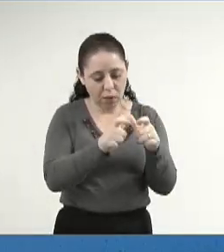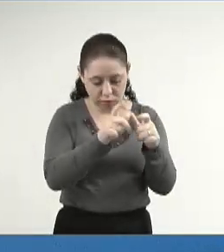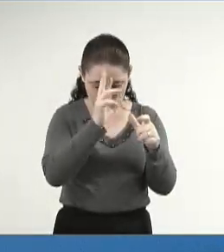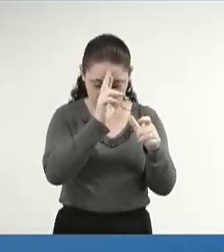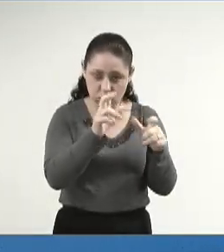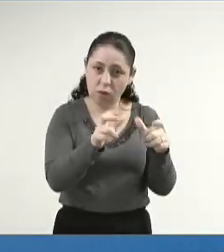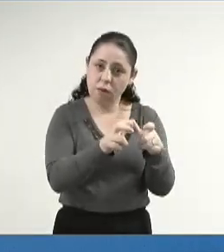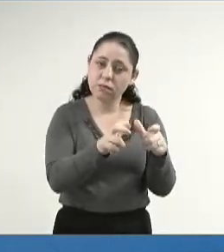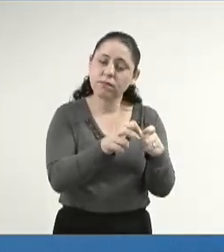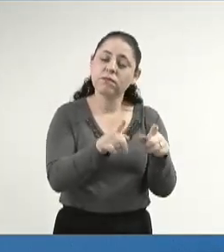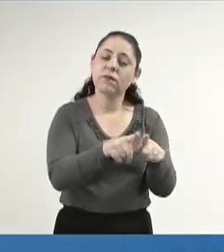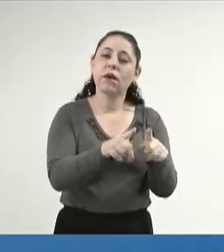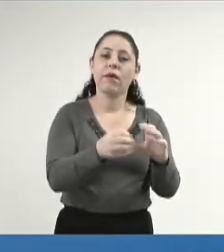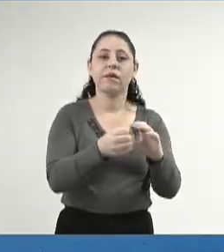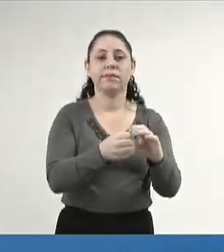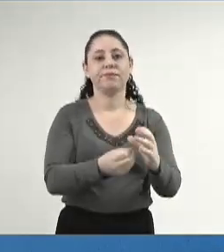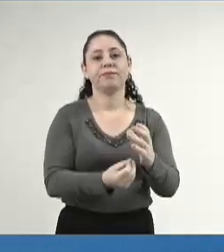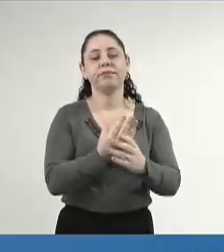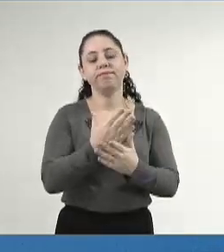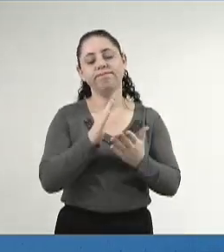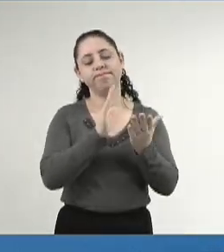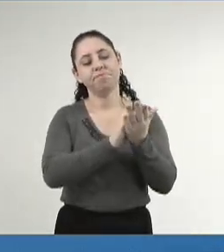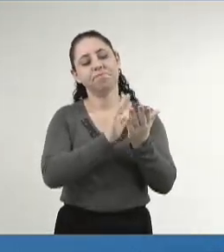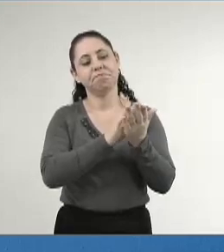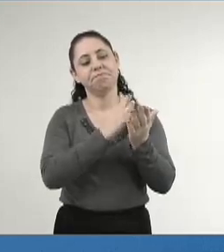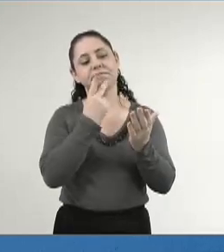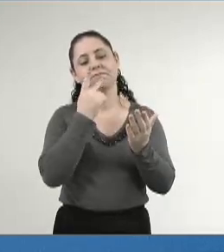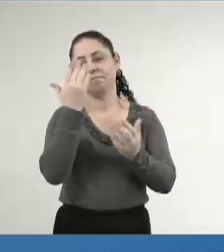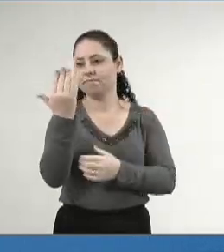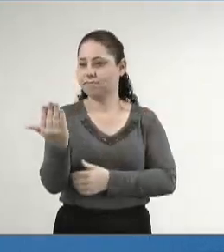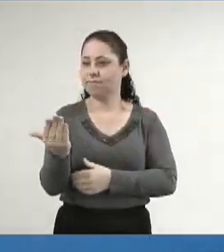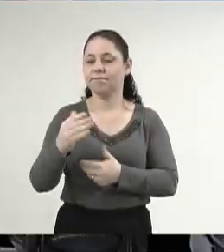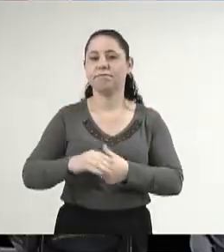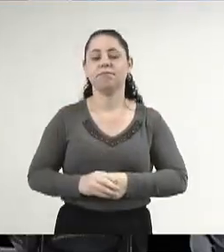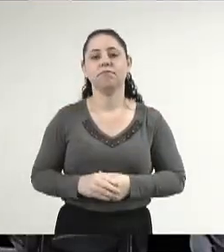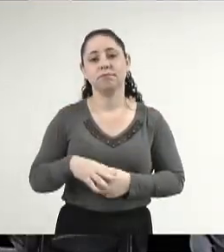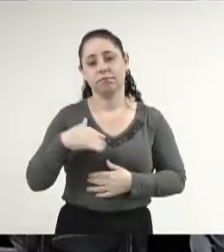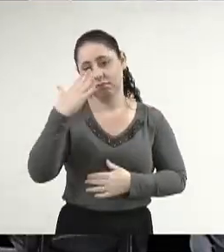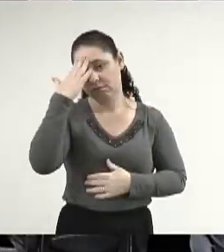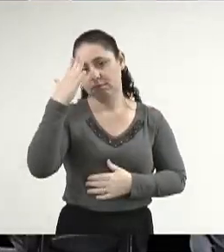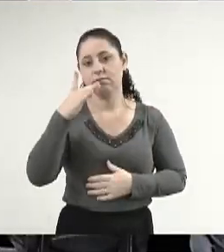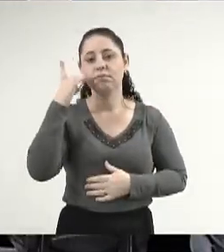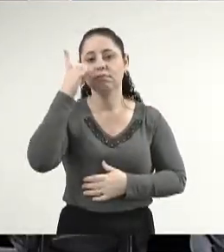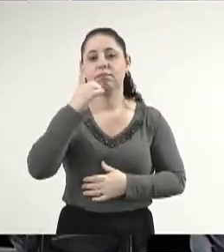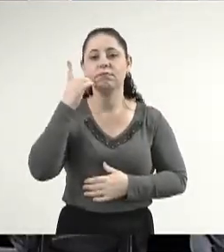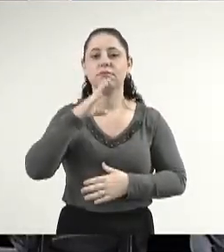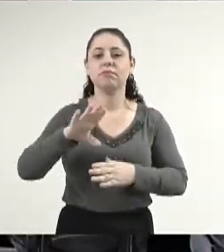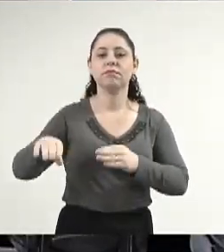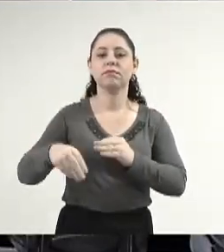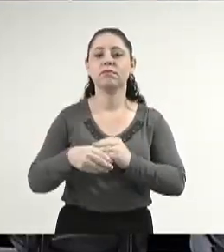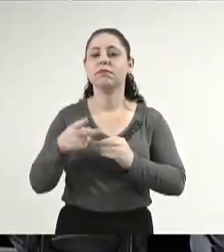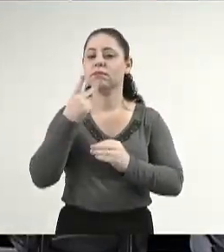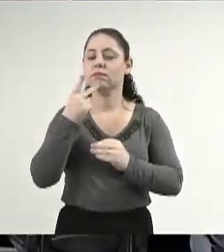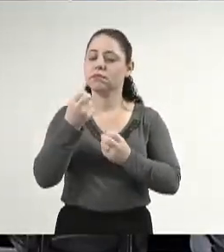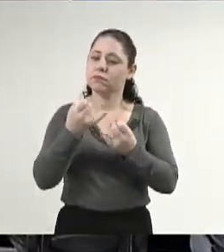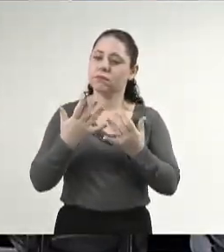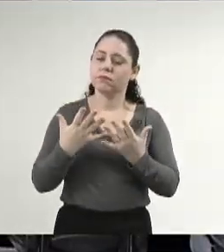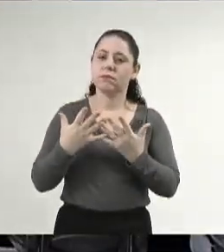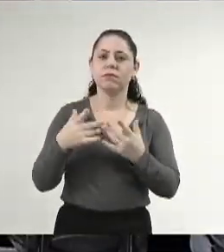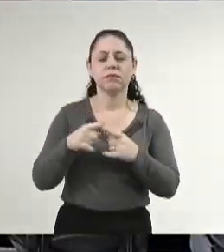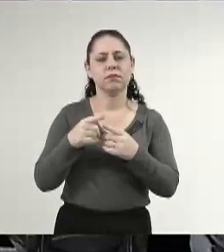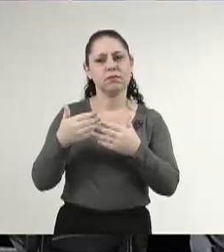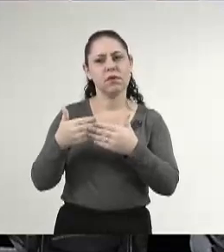ter as suas cooperativas. Obrigado. Parabéns pelo pronunciamento que faz. Eu agradeço, deputado Zeca e Ciro, também no pronunciamento. E,